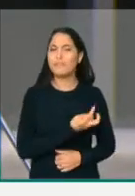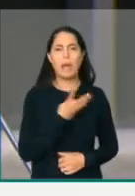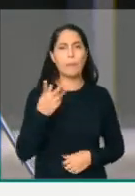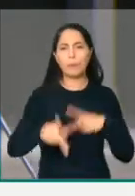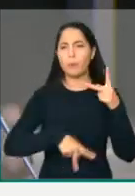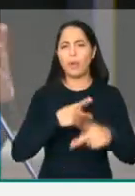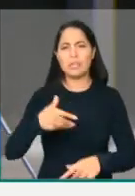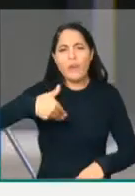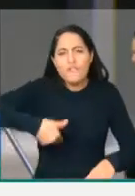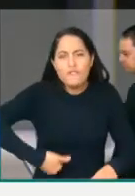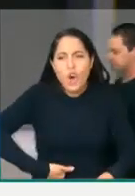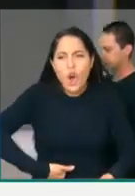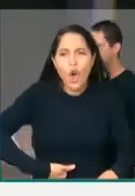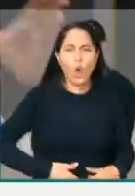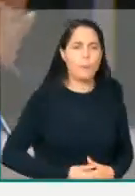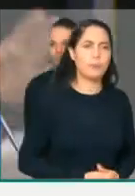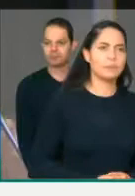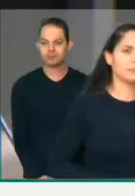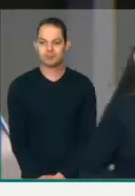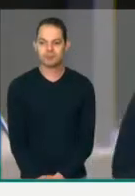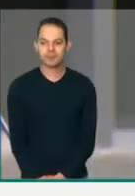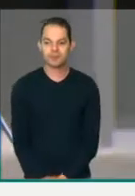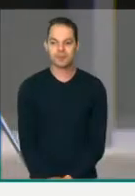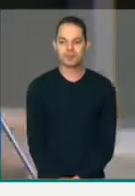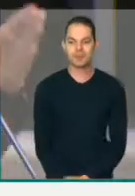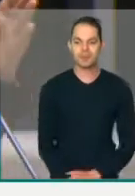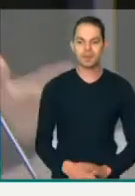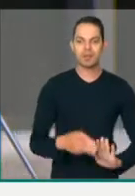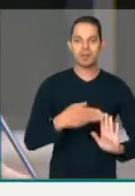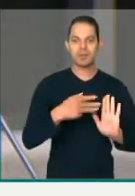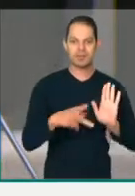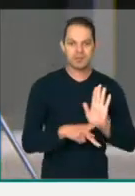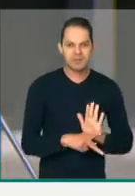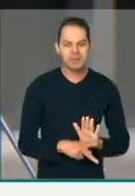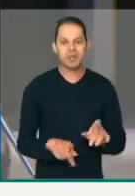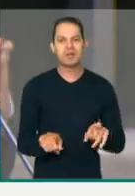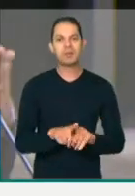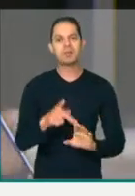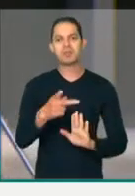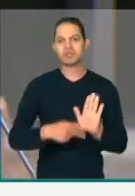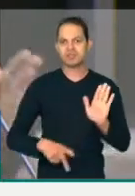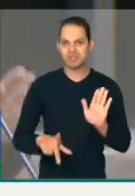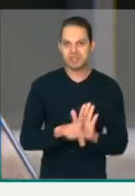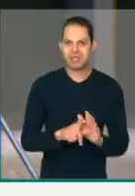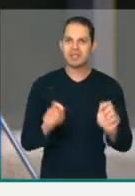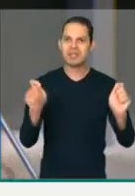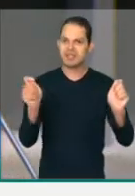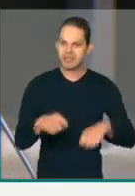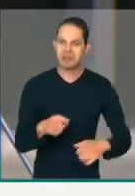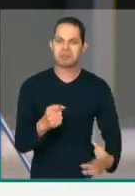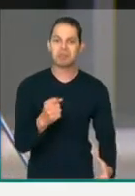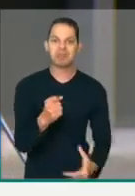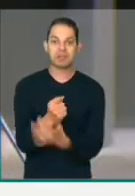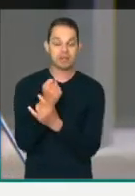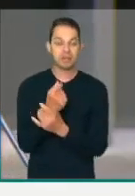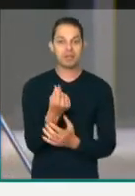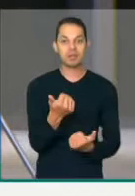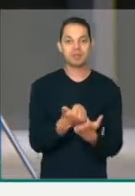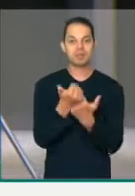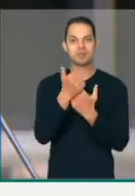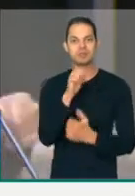fome. Então, uma medida provisória, um projeto de lei, seria suficiente para garantir o auxílio